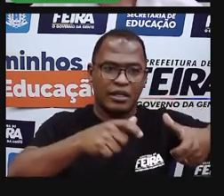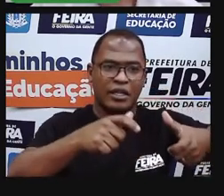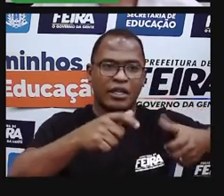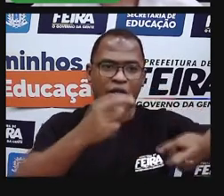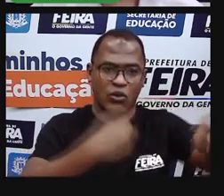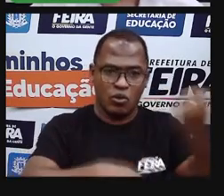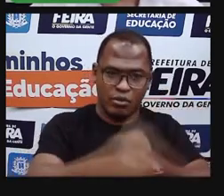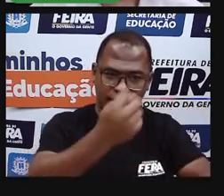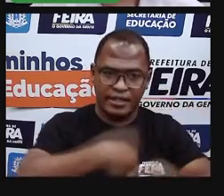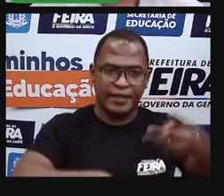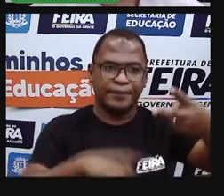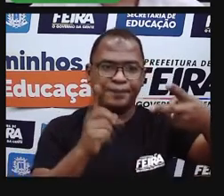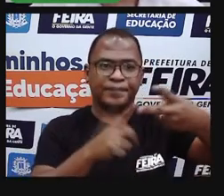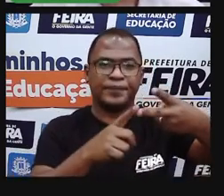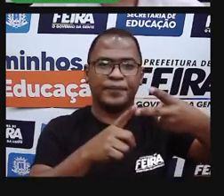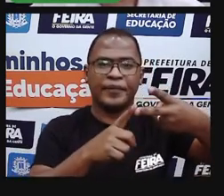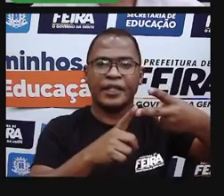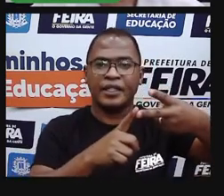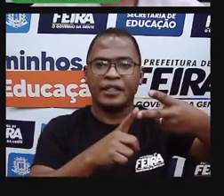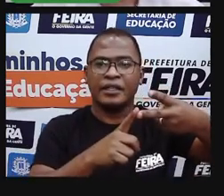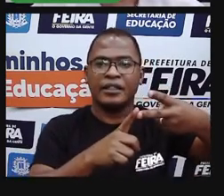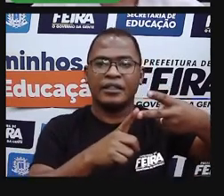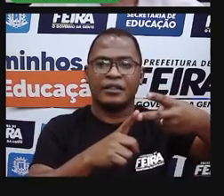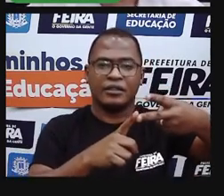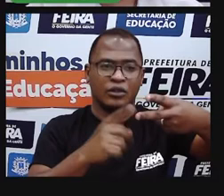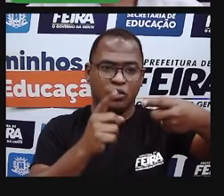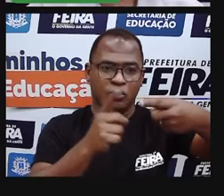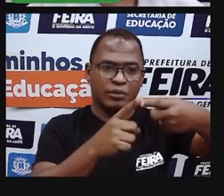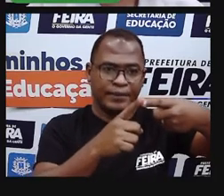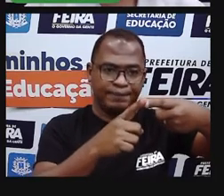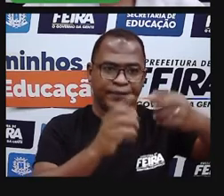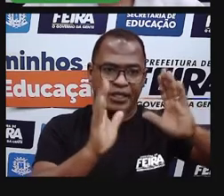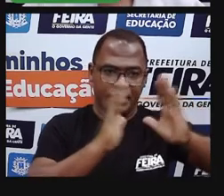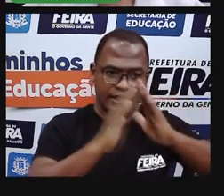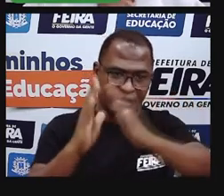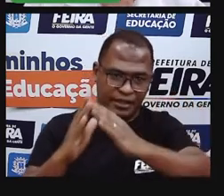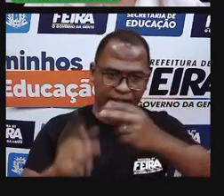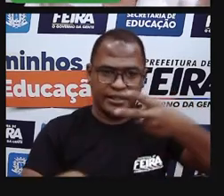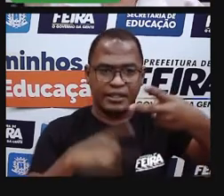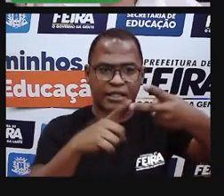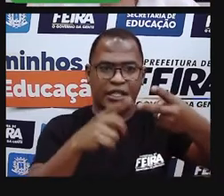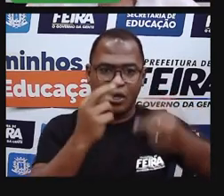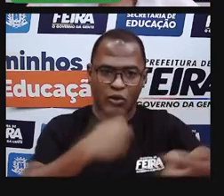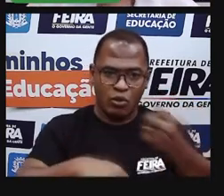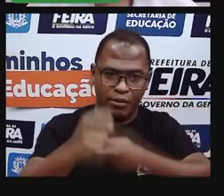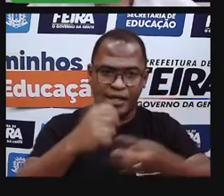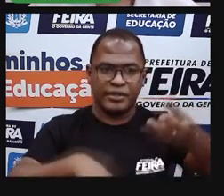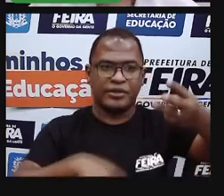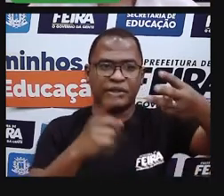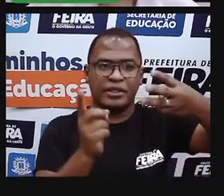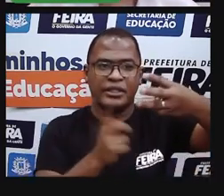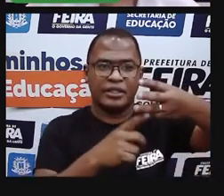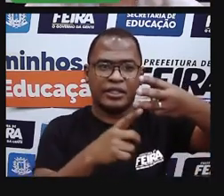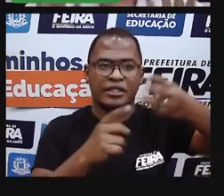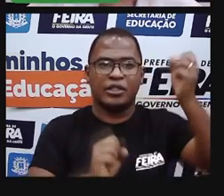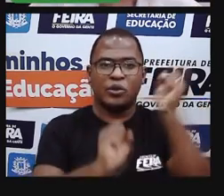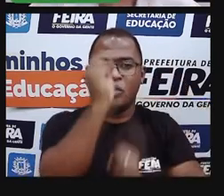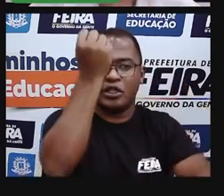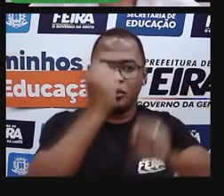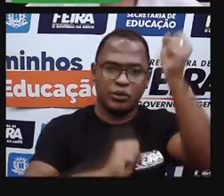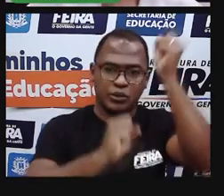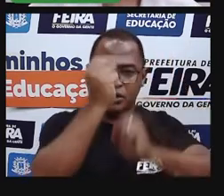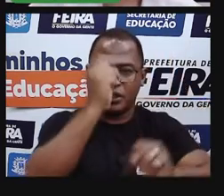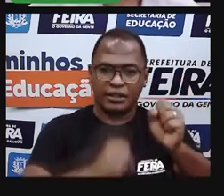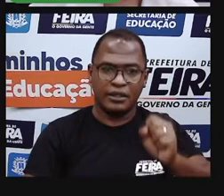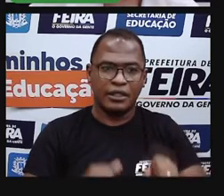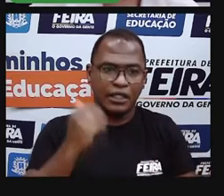bairro industrial. Você sabe a diferença entre esses tipos de bairro, porque eles se constituem dessa forma. A gente tem esses bairros que